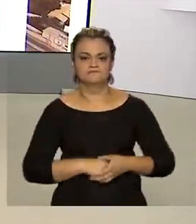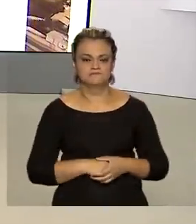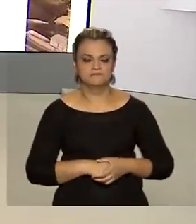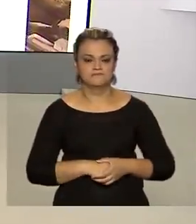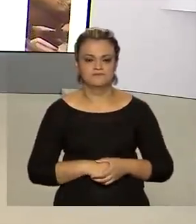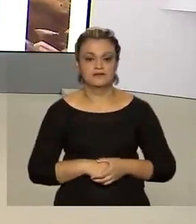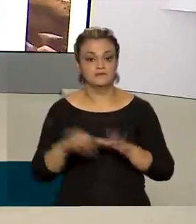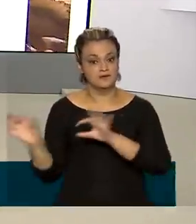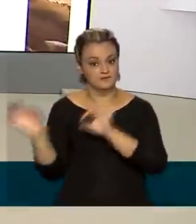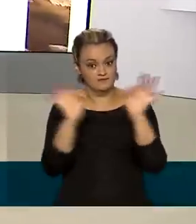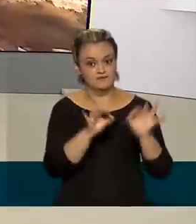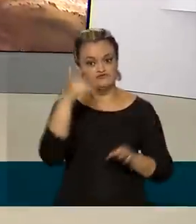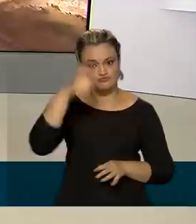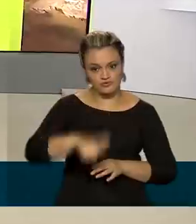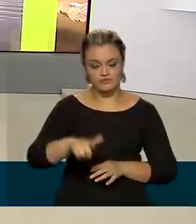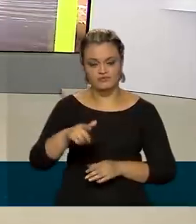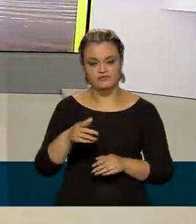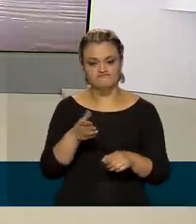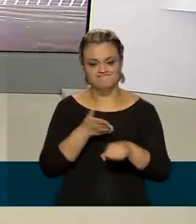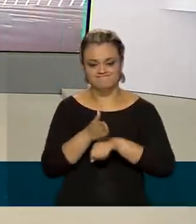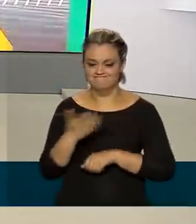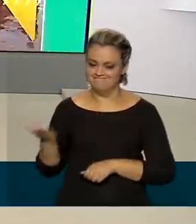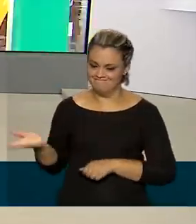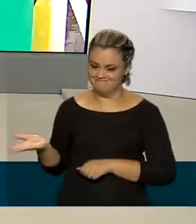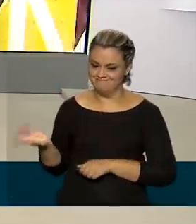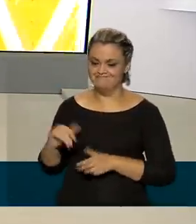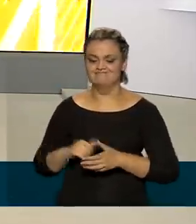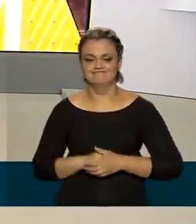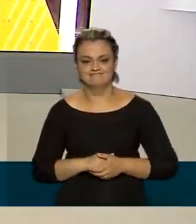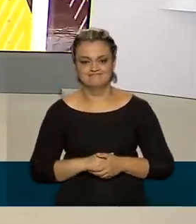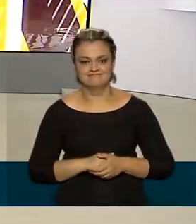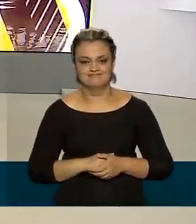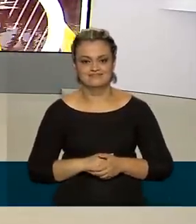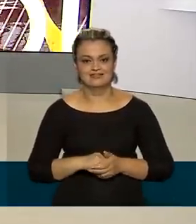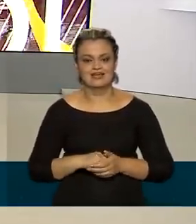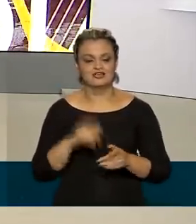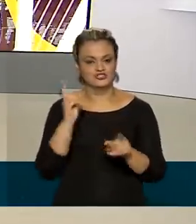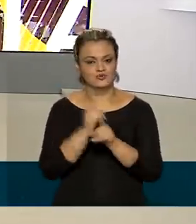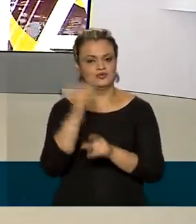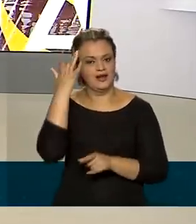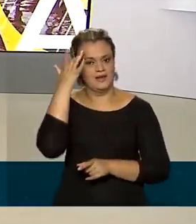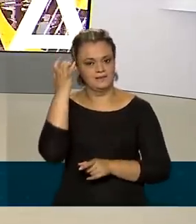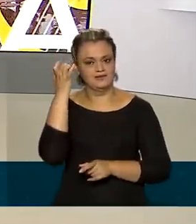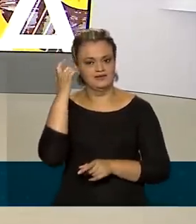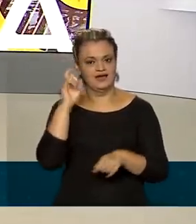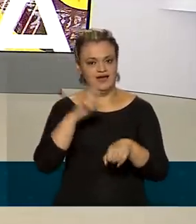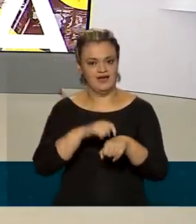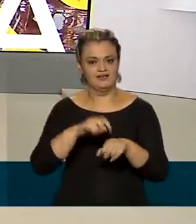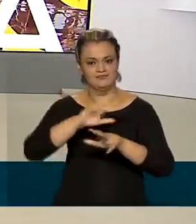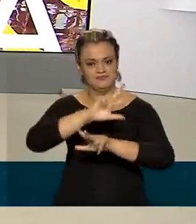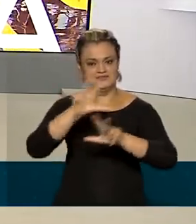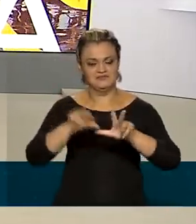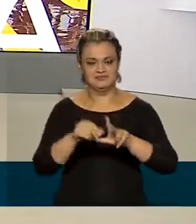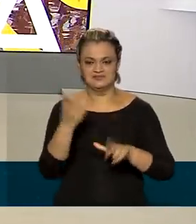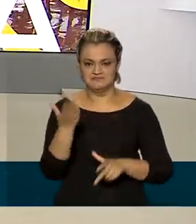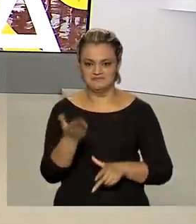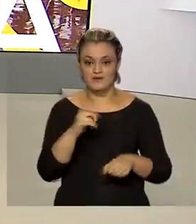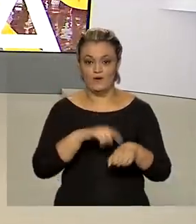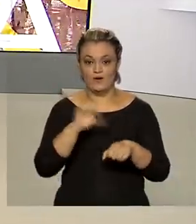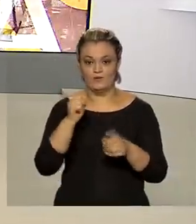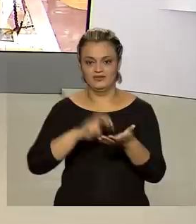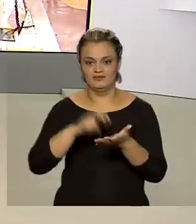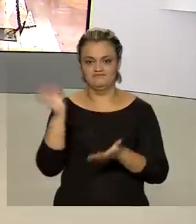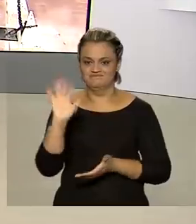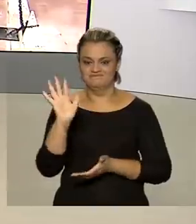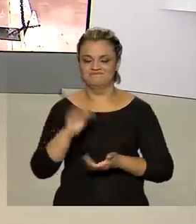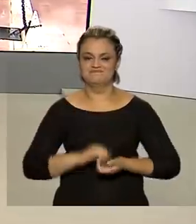Para rever as reportagens de hoje, acesse as nossas redes sociais. A gente volta a se encontrar amanhã aqui no Brasil em Dia, às 8 da manhã.